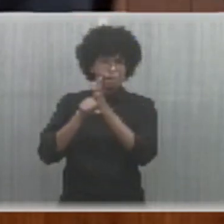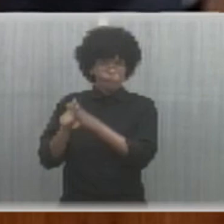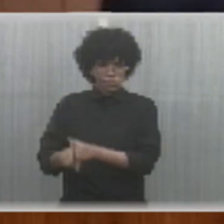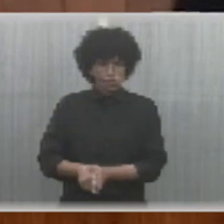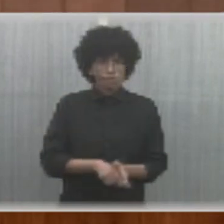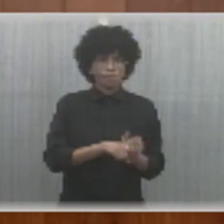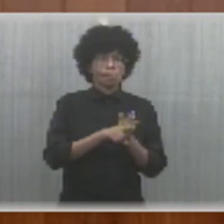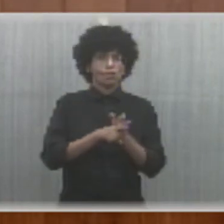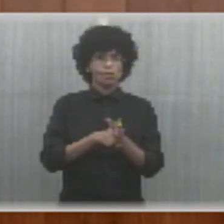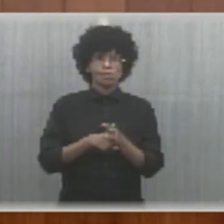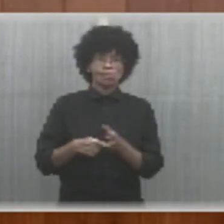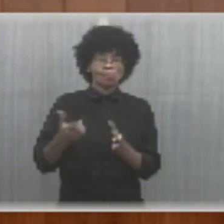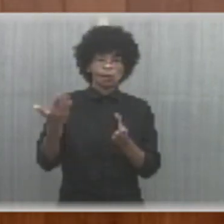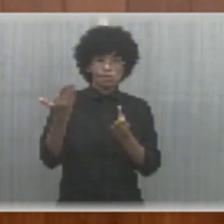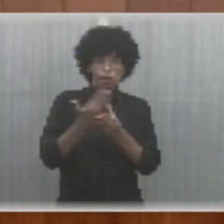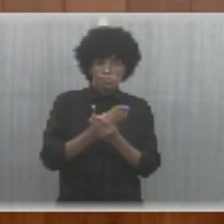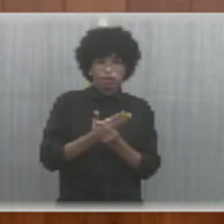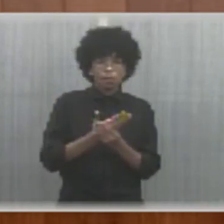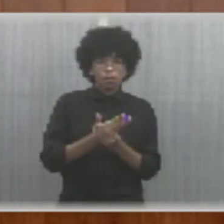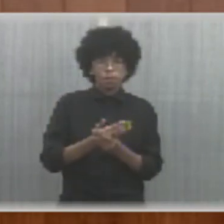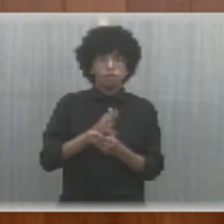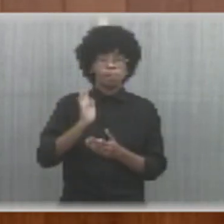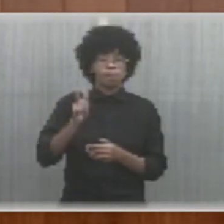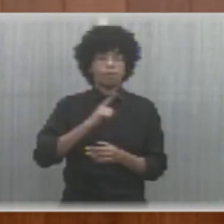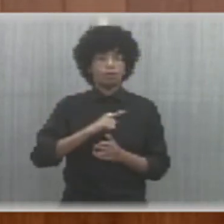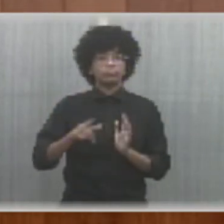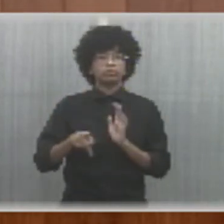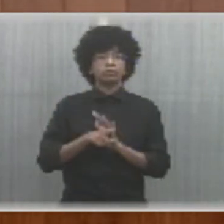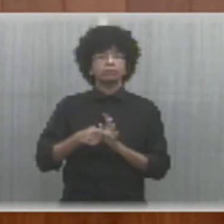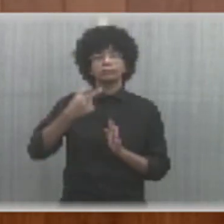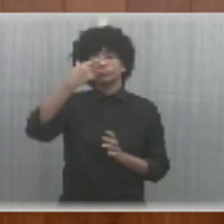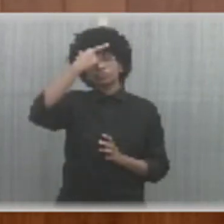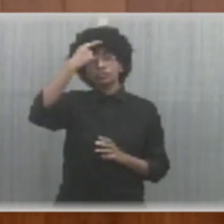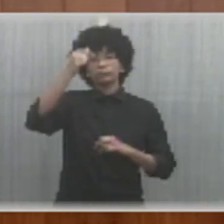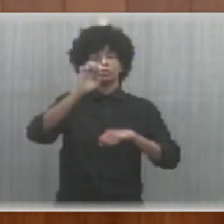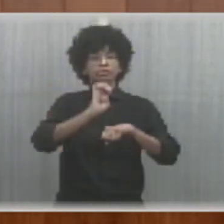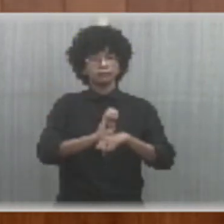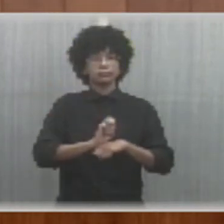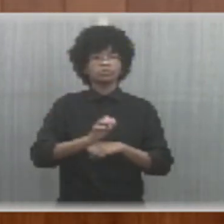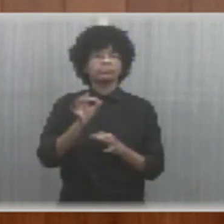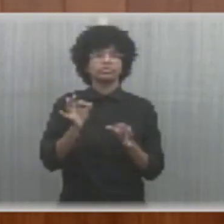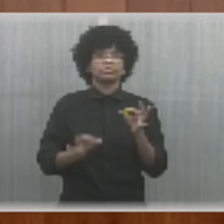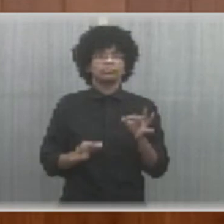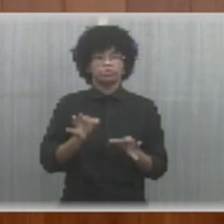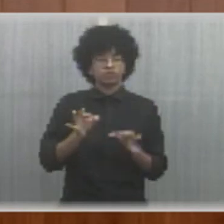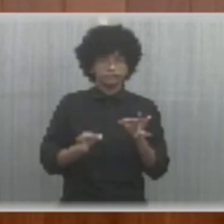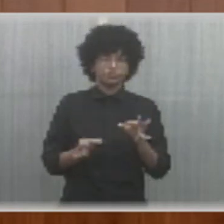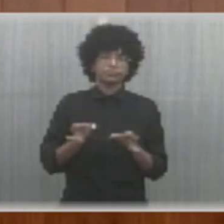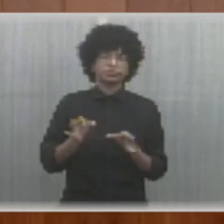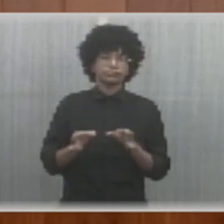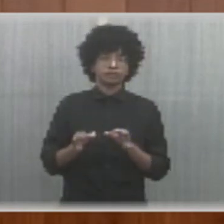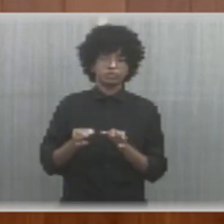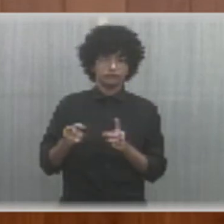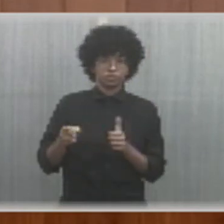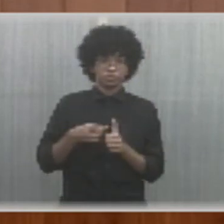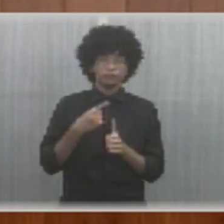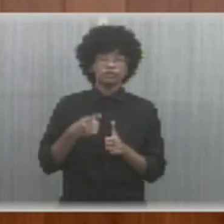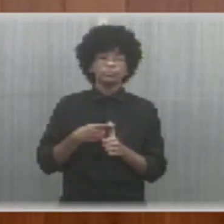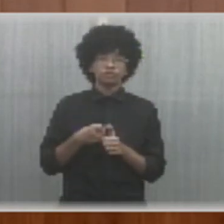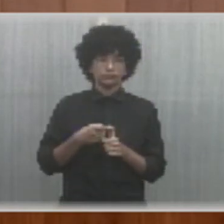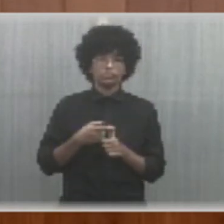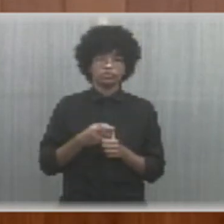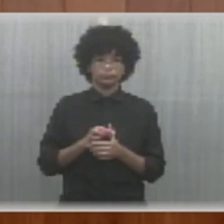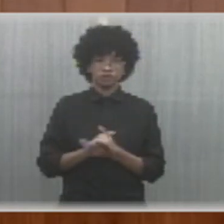e esse processo estar no Superior Tribunal de Justiça. Ele estaria na Justiça de primeira instância.